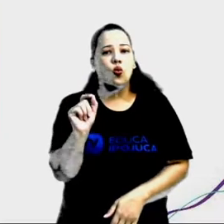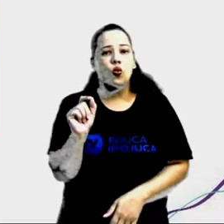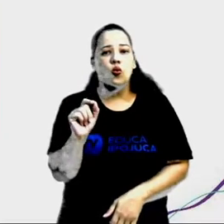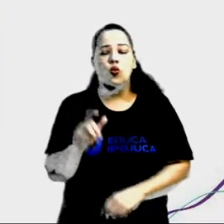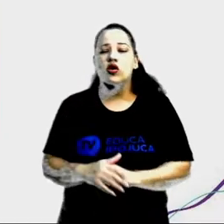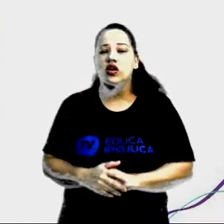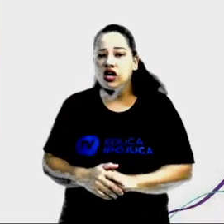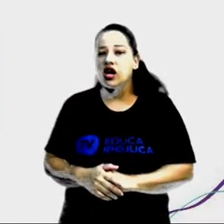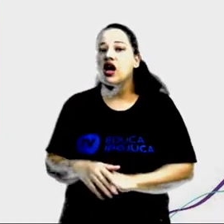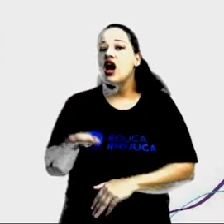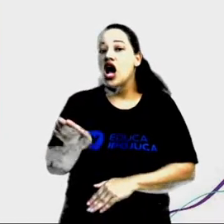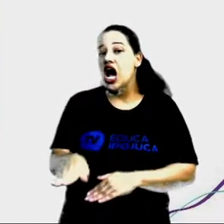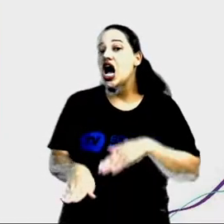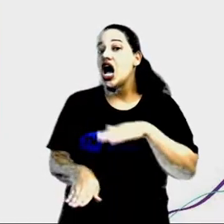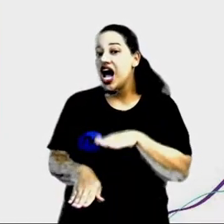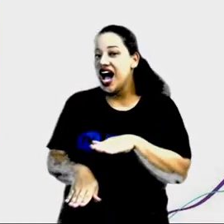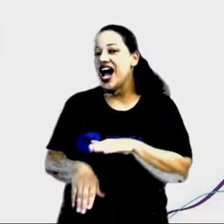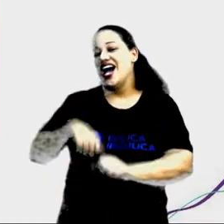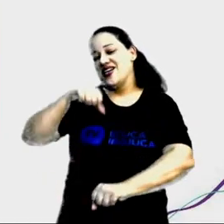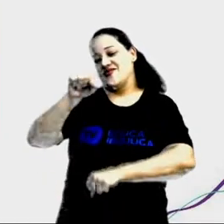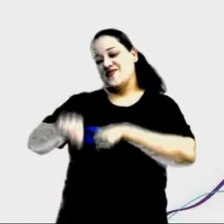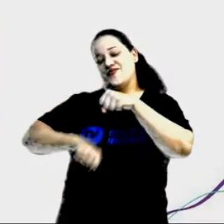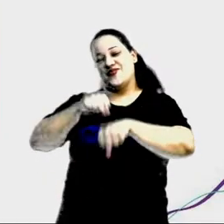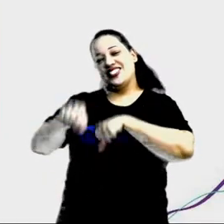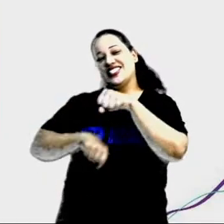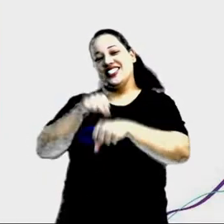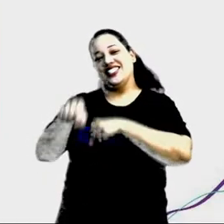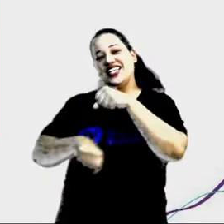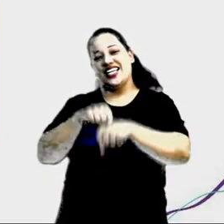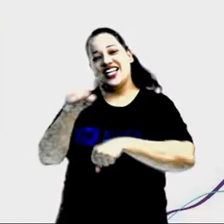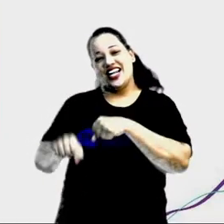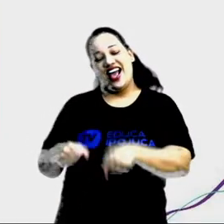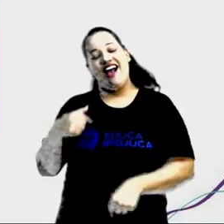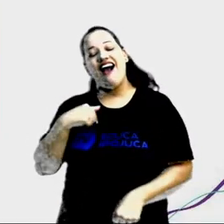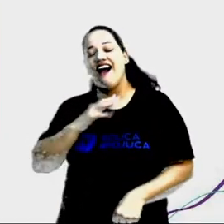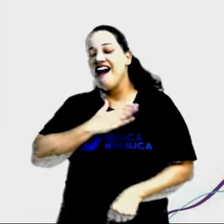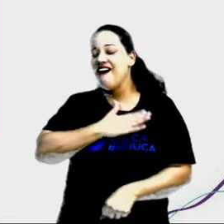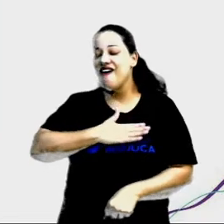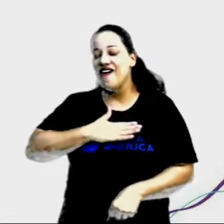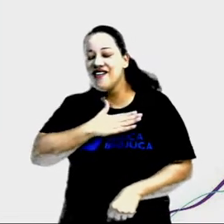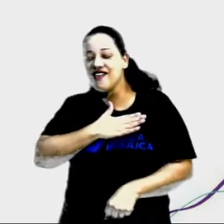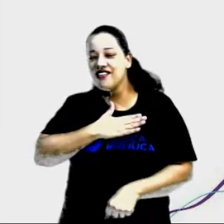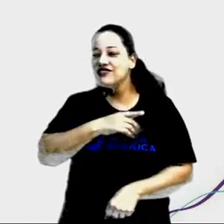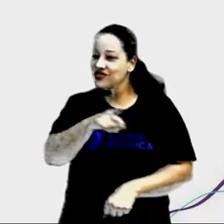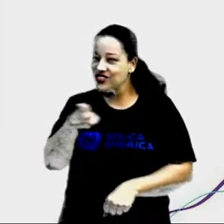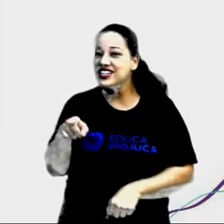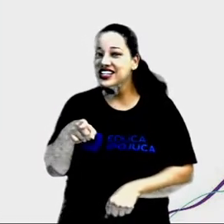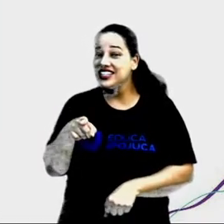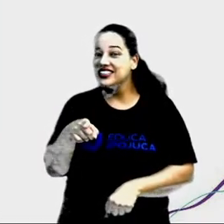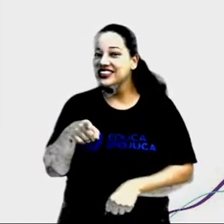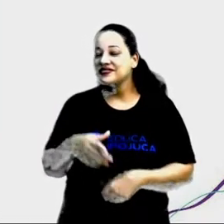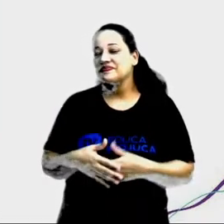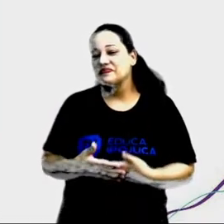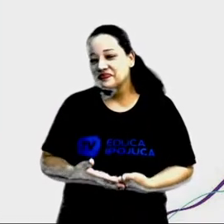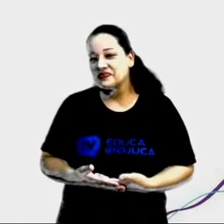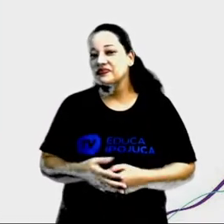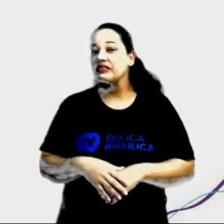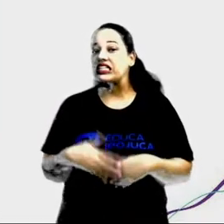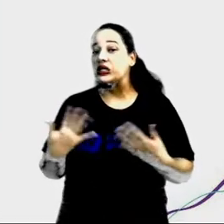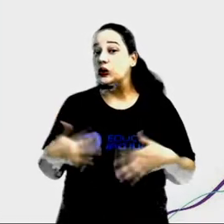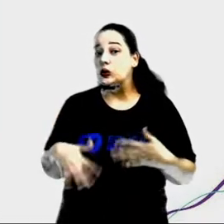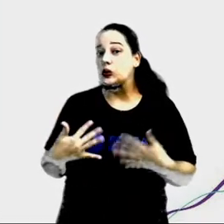está andando de bicicleta. Eu adoro brincar disso. E você? Opa!